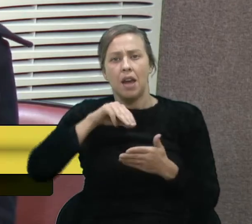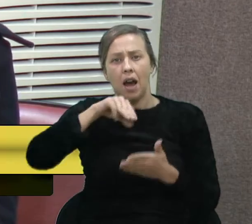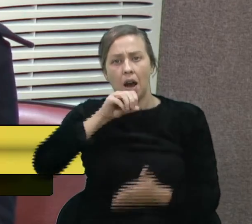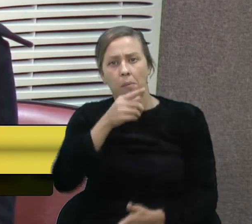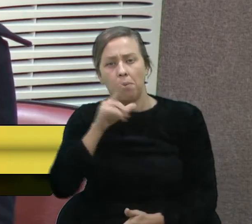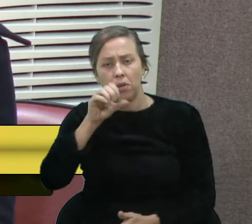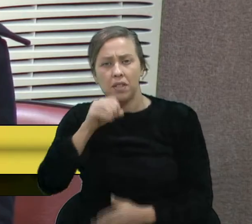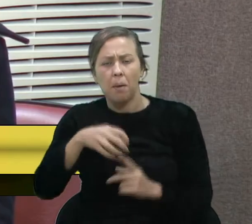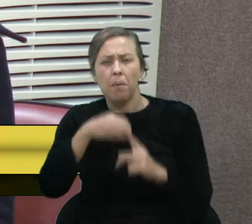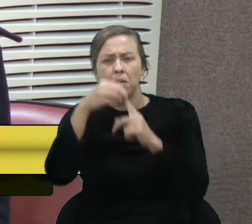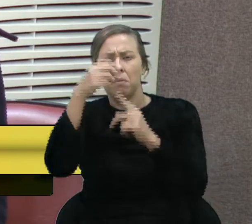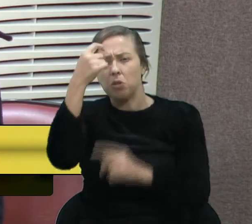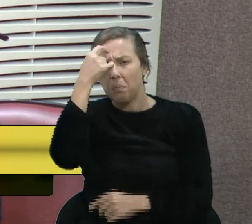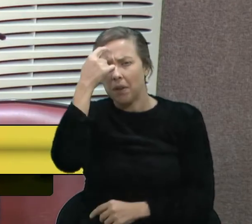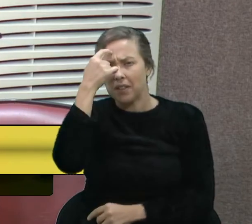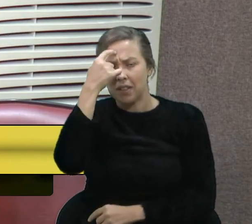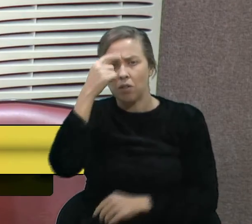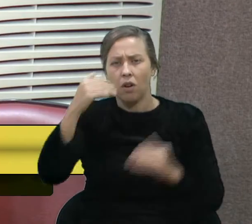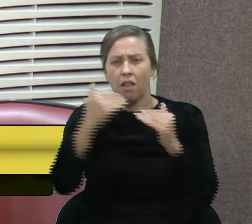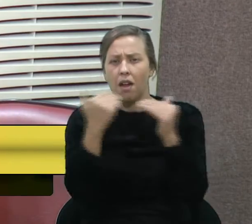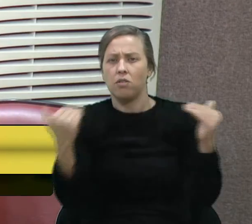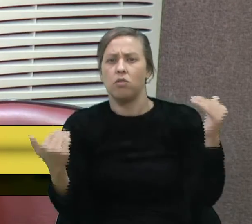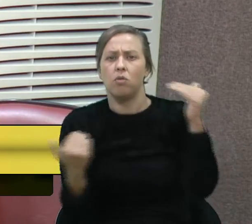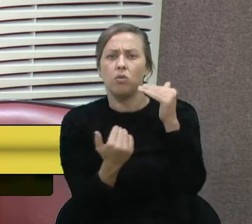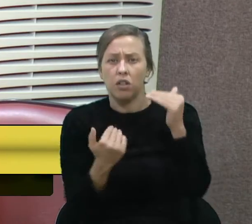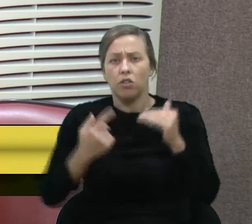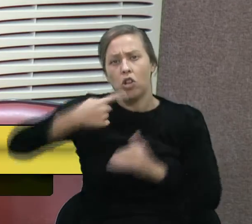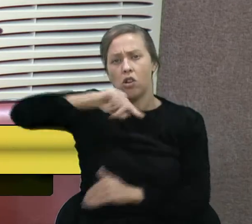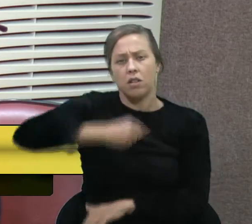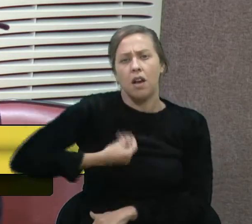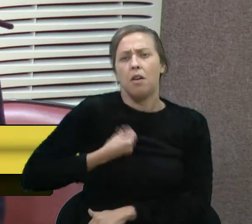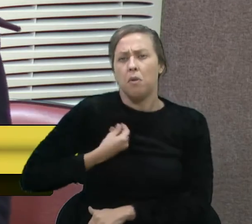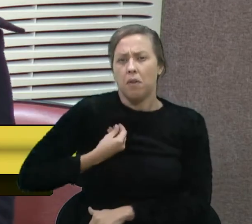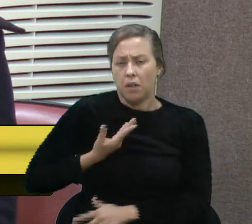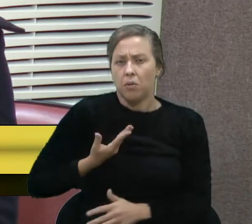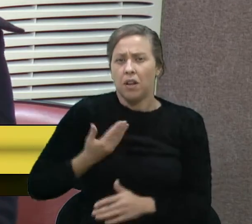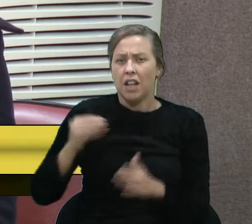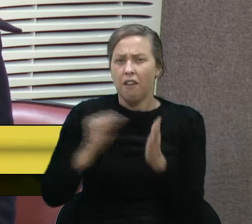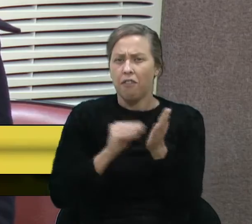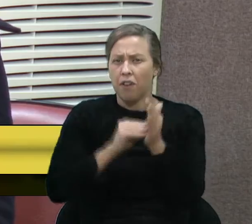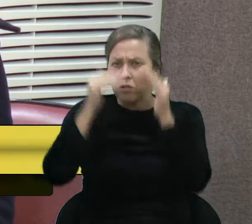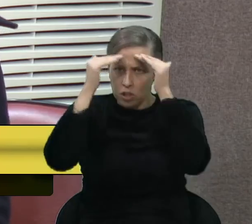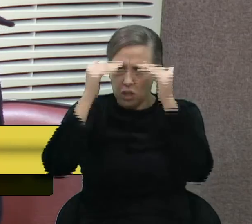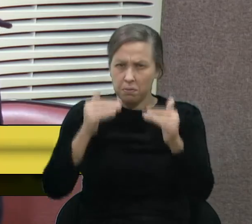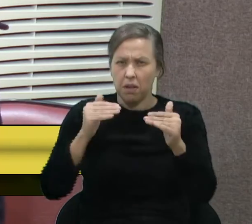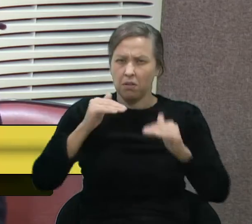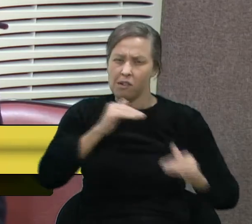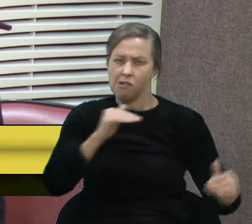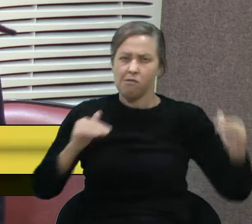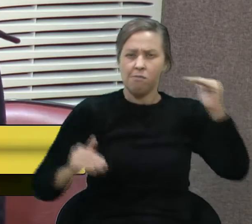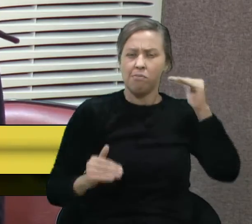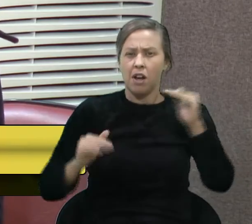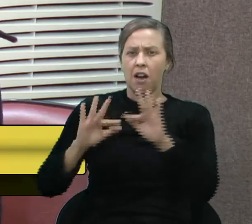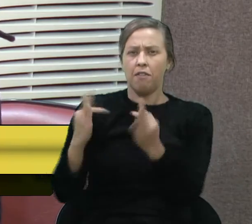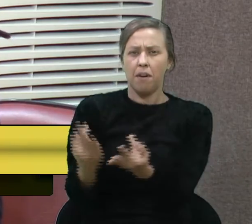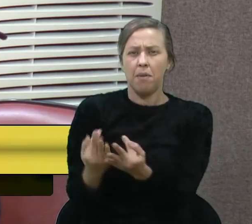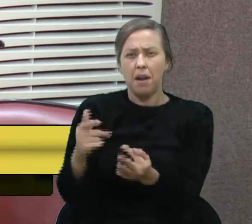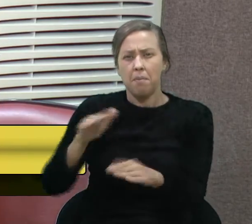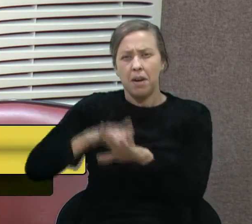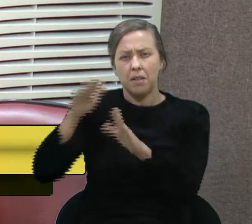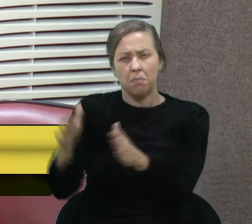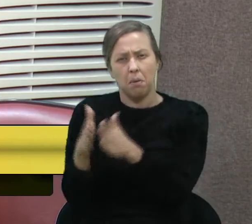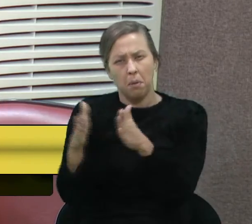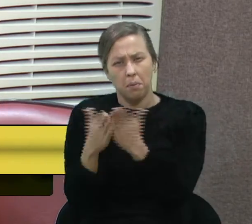principalmente pensando na desigualdade que nós enfrentamos e no desrespeito que vai parecer com essas famílias que passam fome.